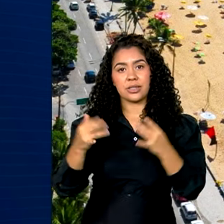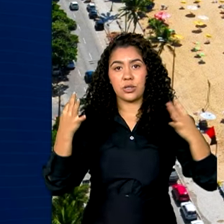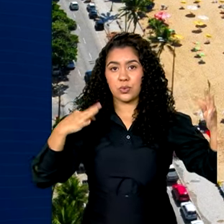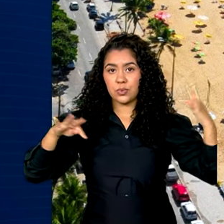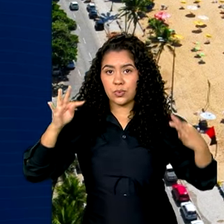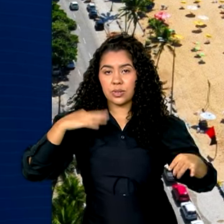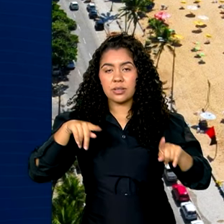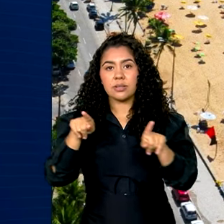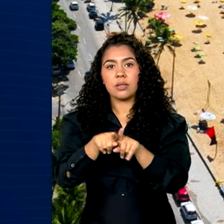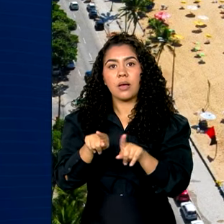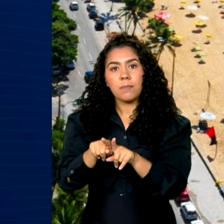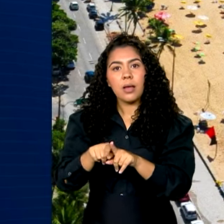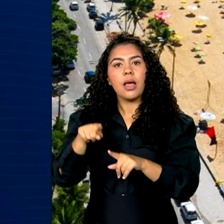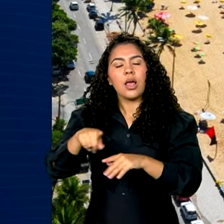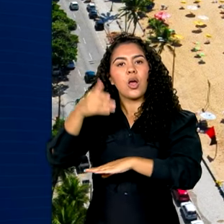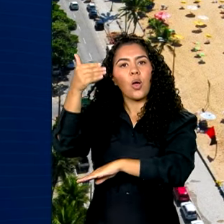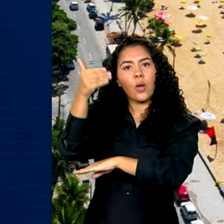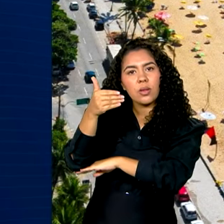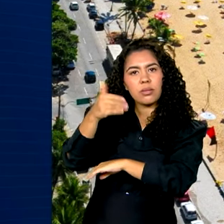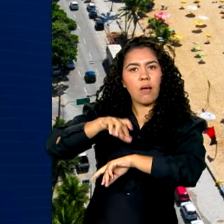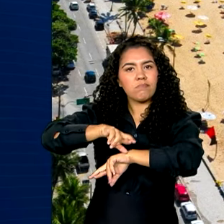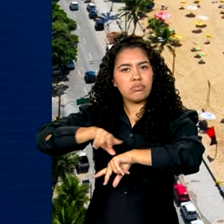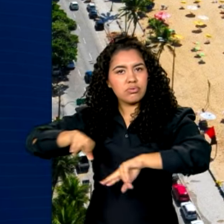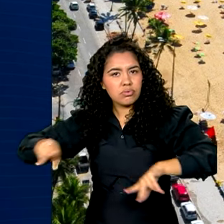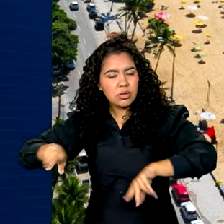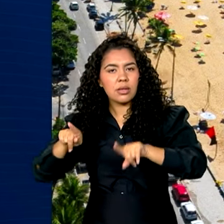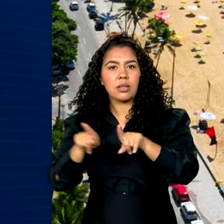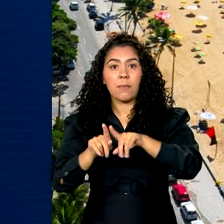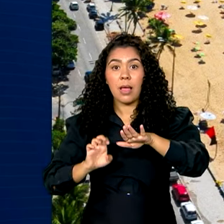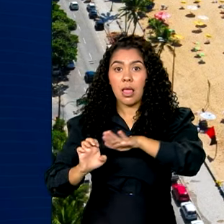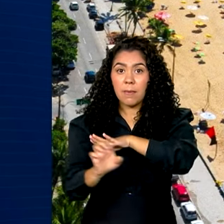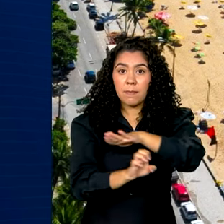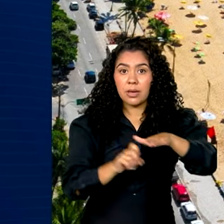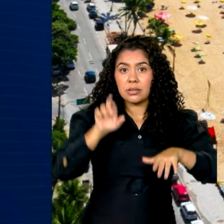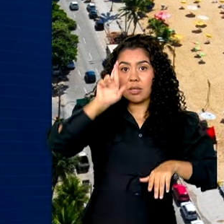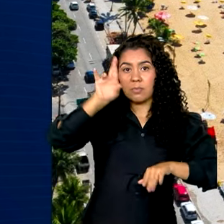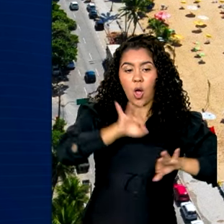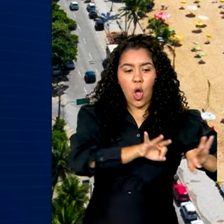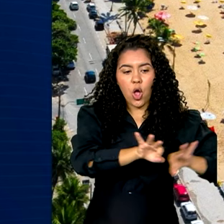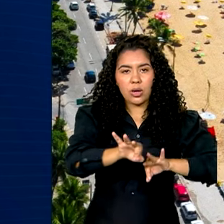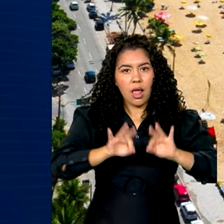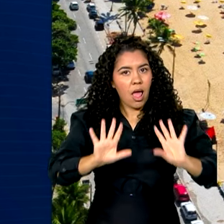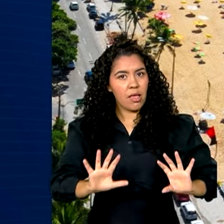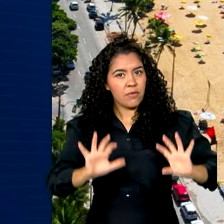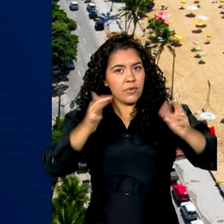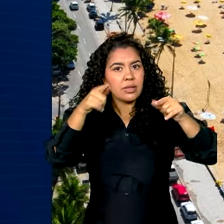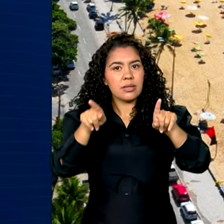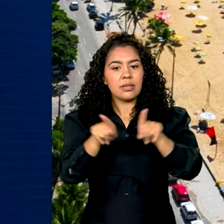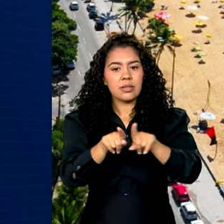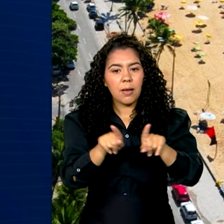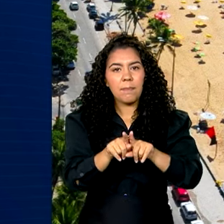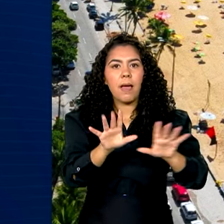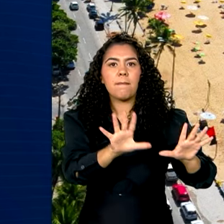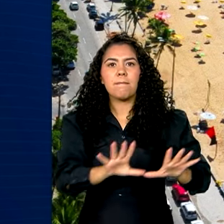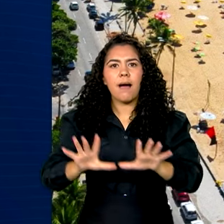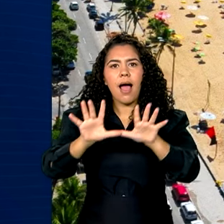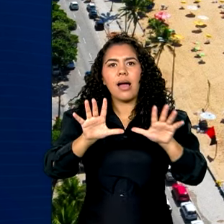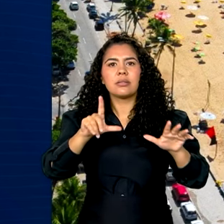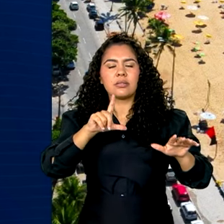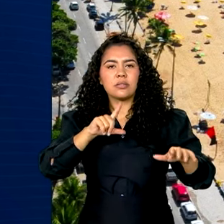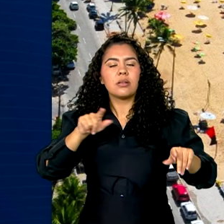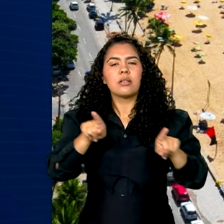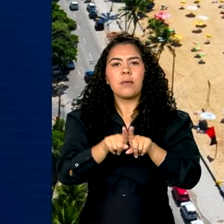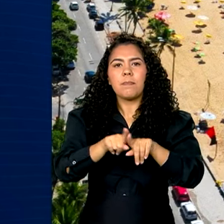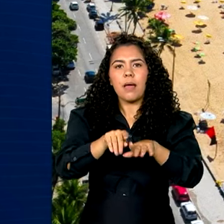estabelecimentos de hospedagem, empresas organizadoras de eventos, parques temáticos, empresas de